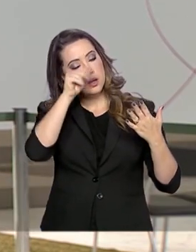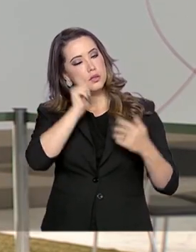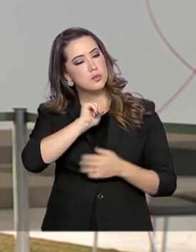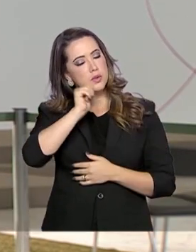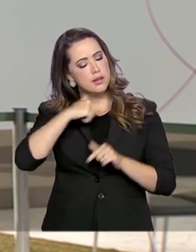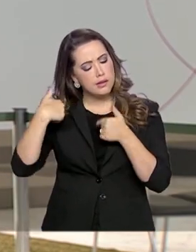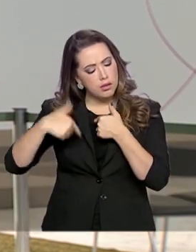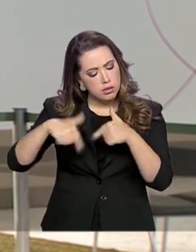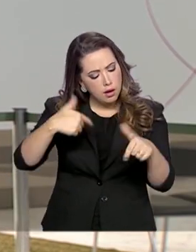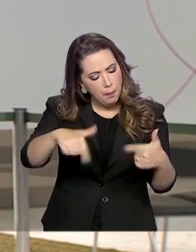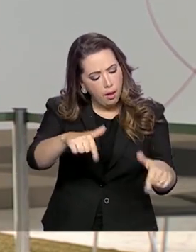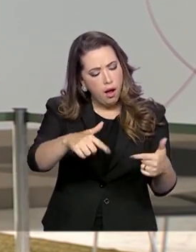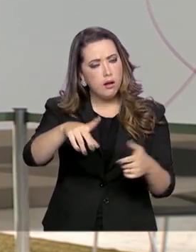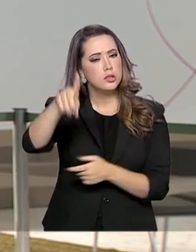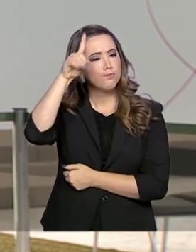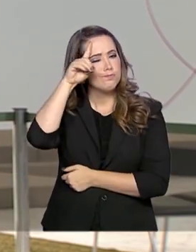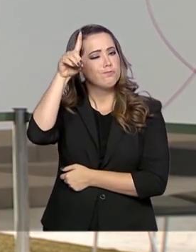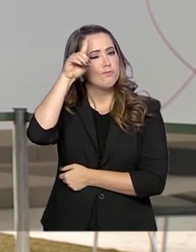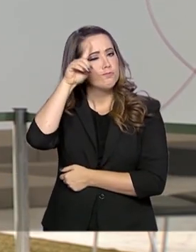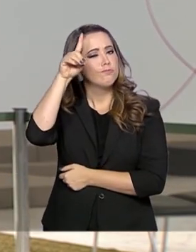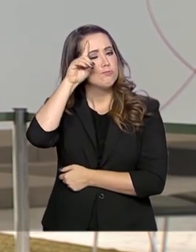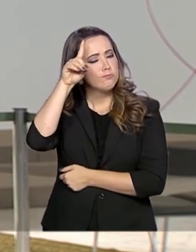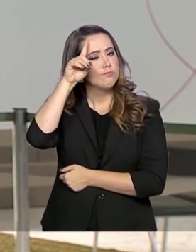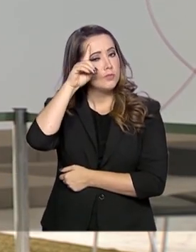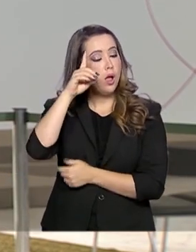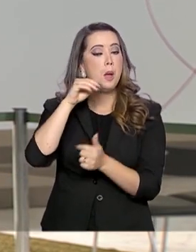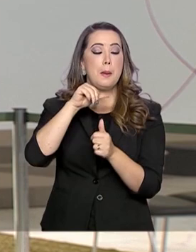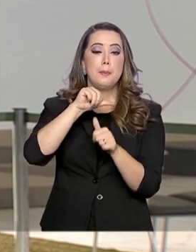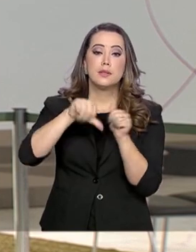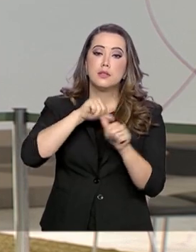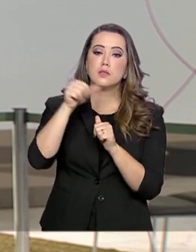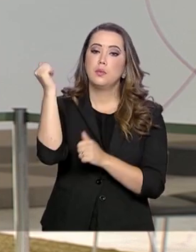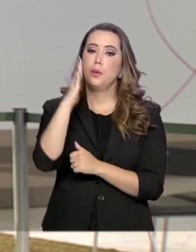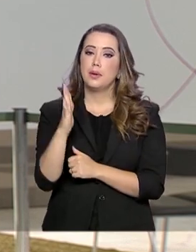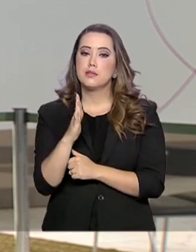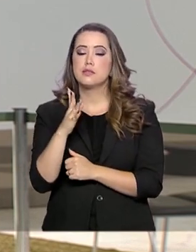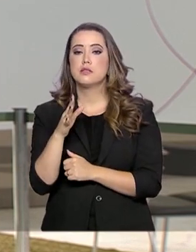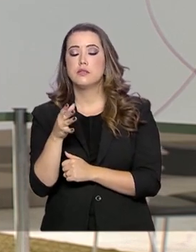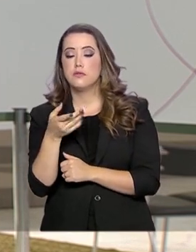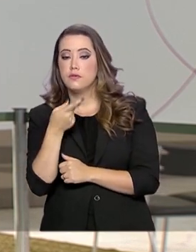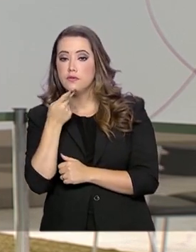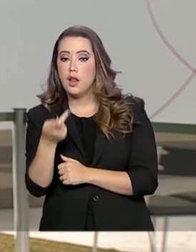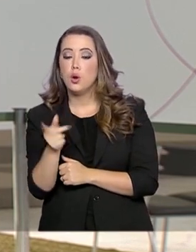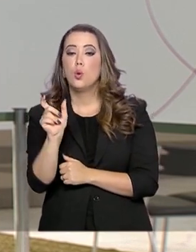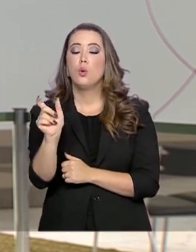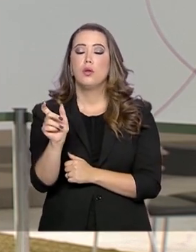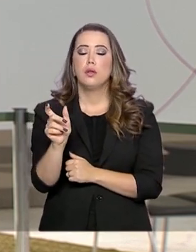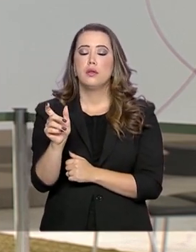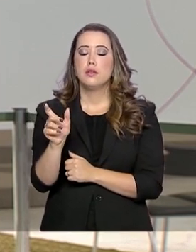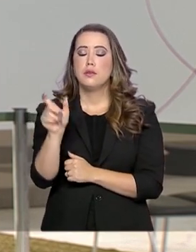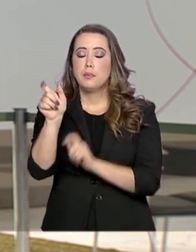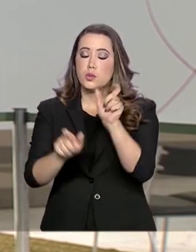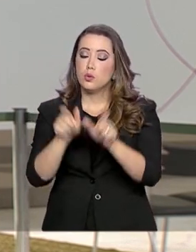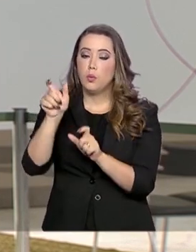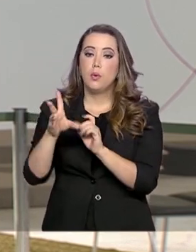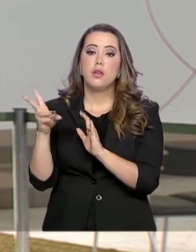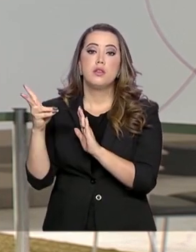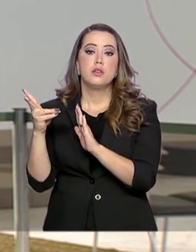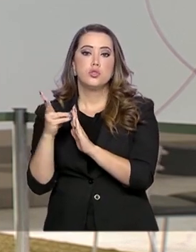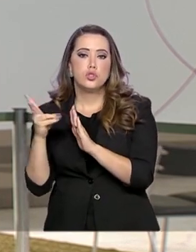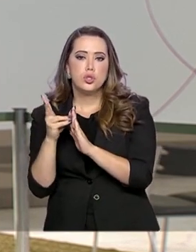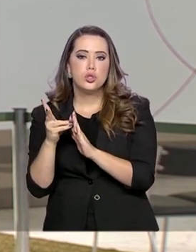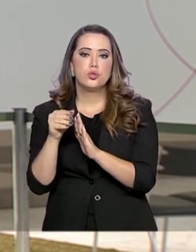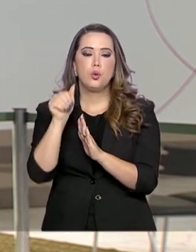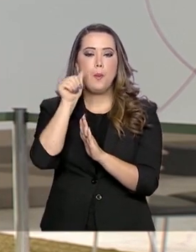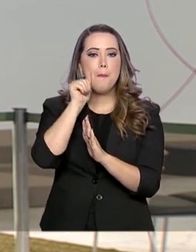mulheres que trabalham dia e noite para transformar o Brasil, como as mulheres indígenas, as mães de deficientes e as idosas. Em seu